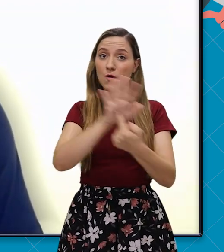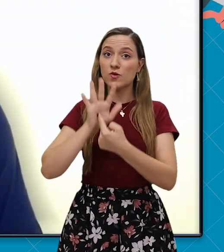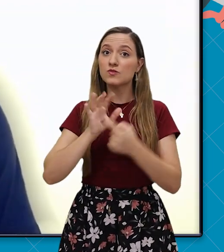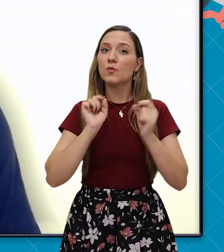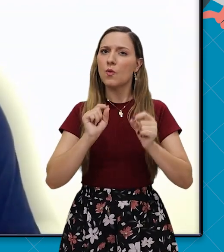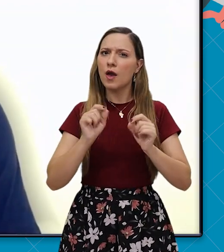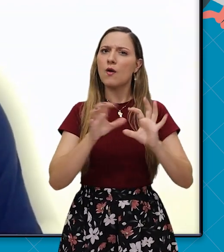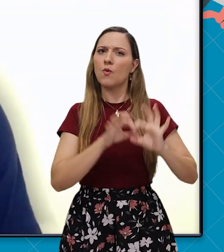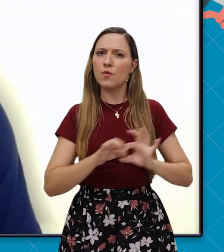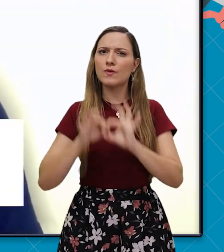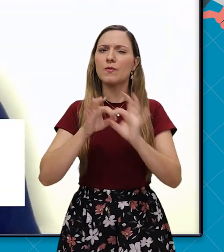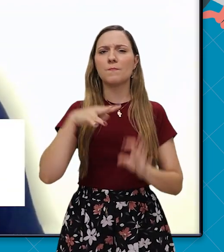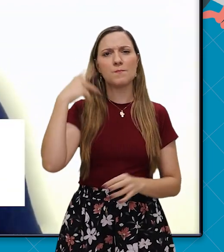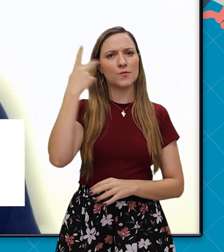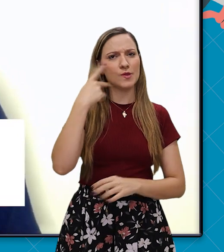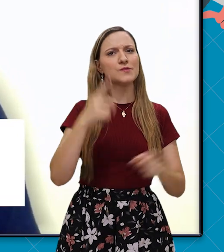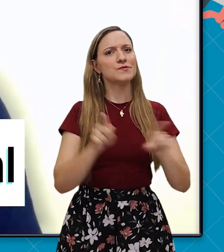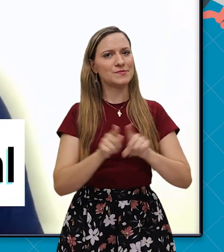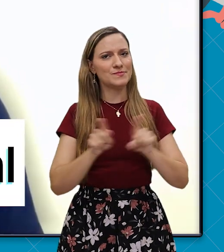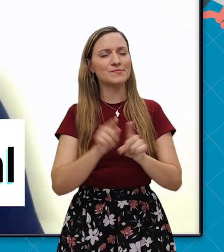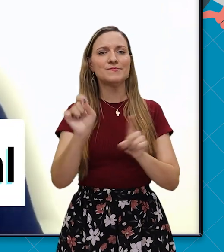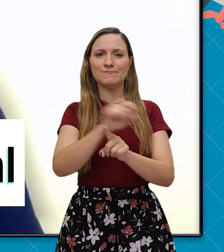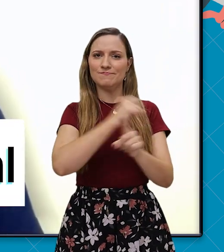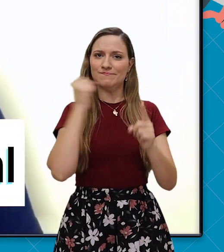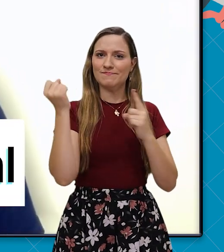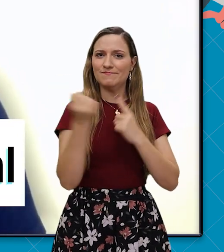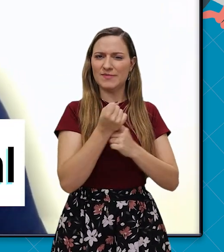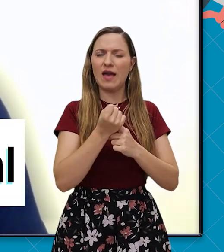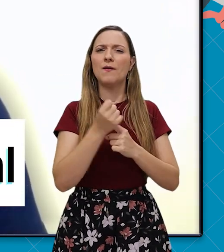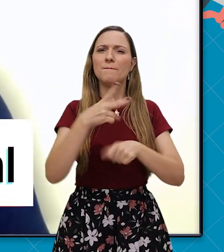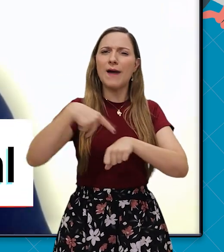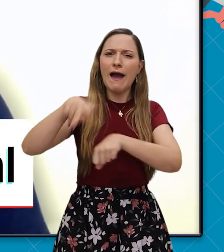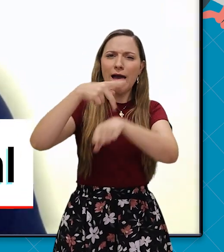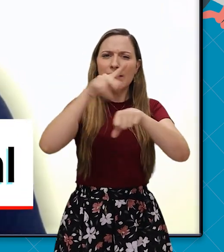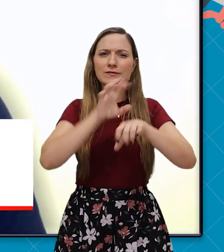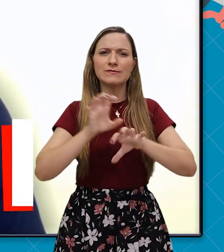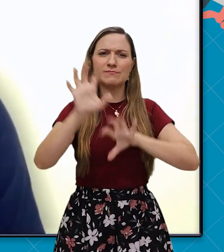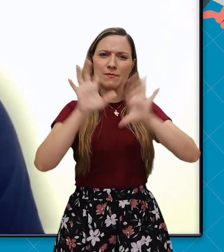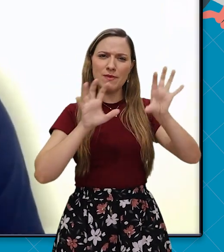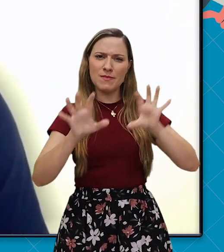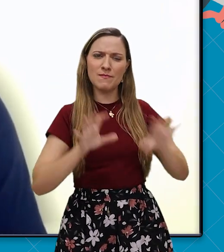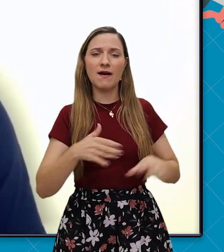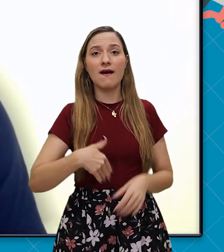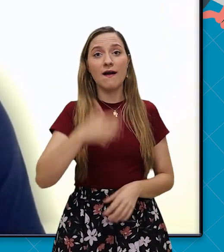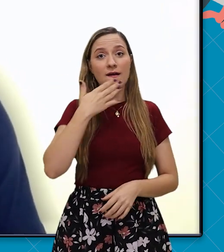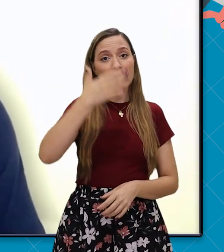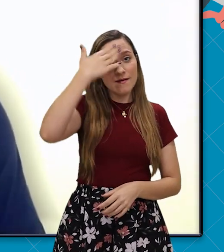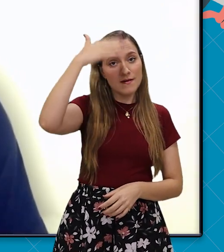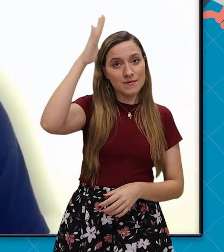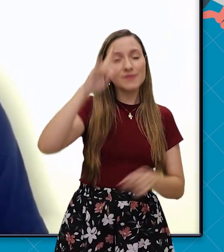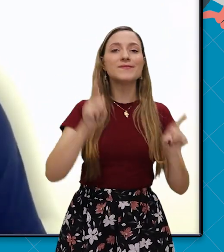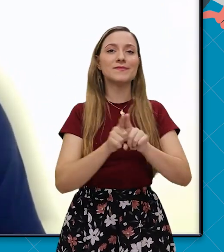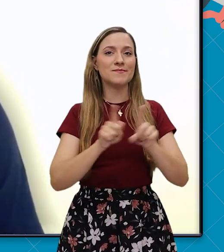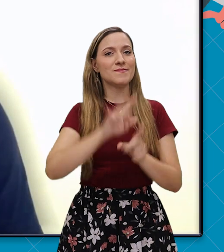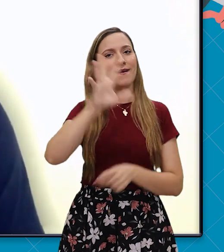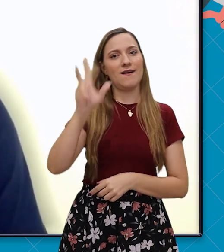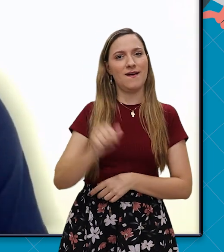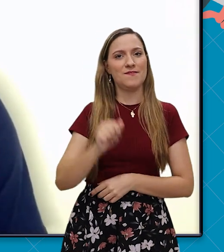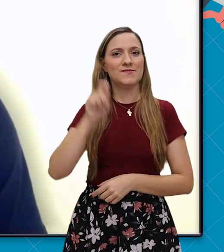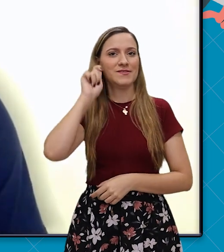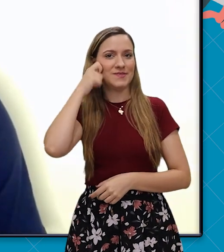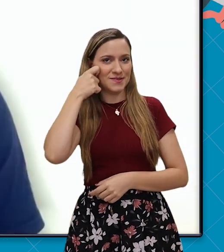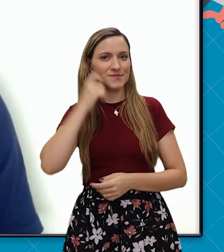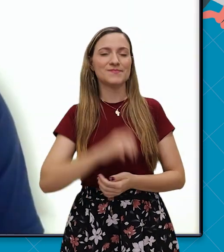revelou uma união política e social dos estados árabes e as regiões da